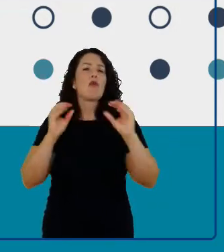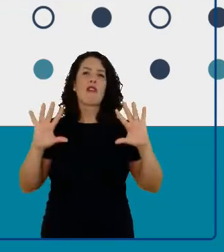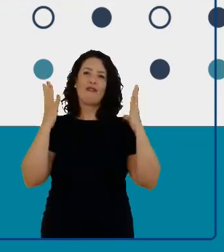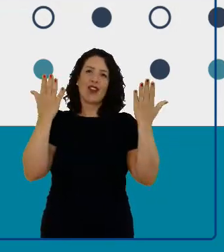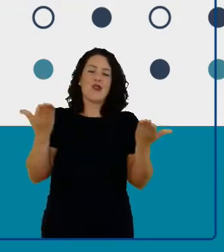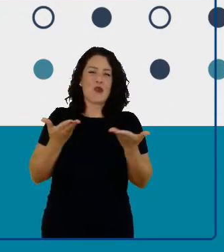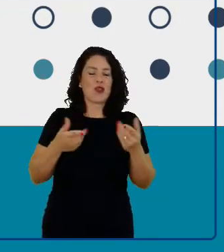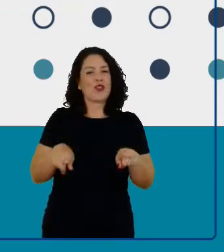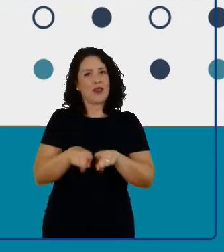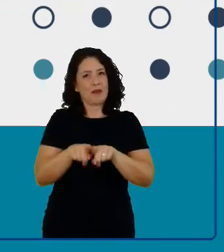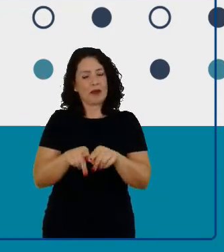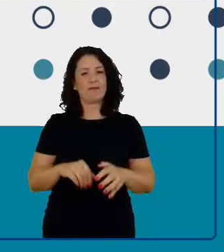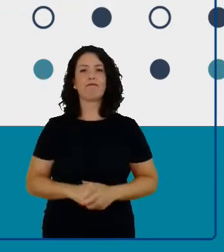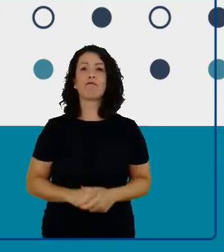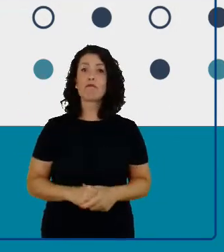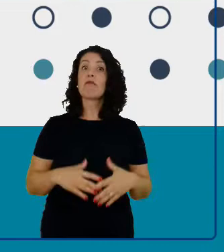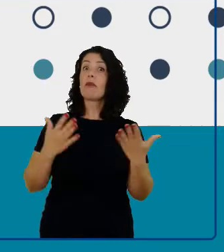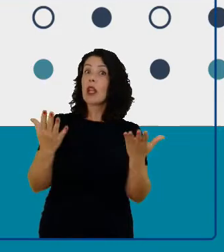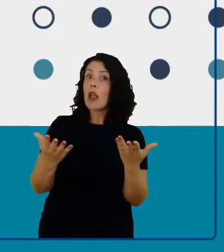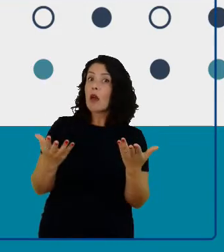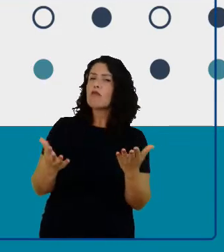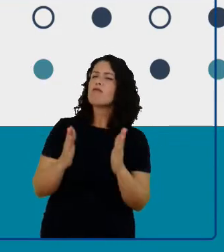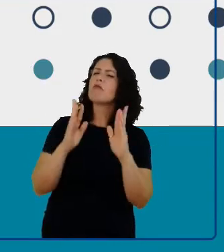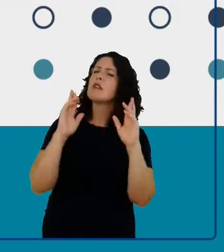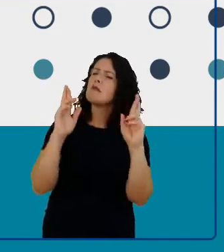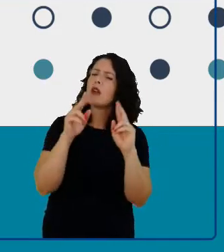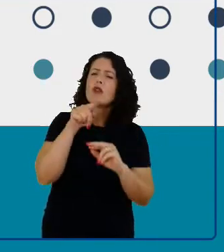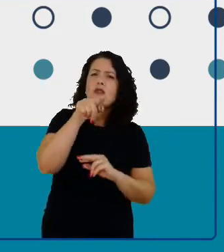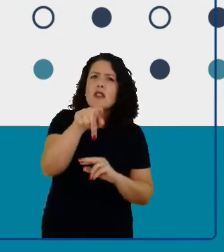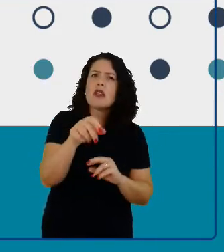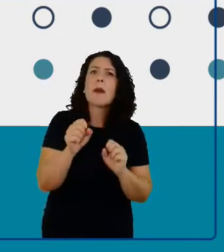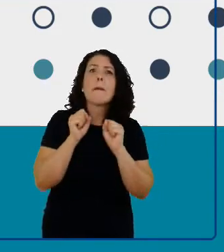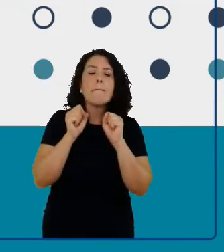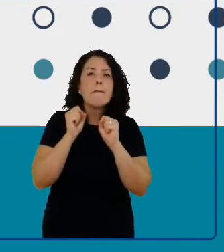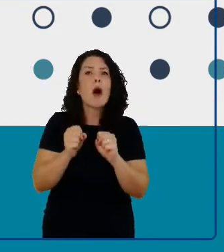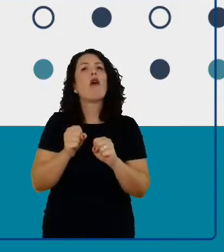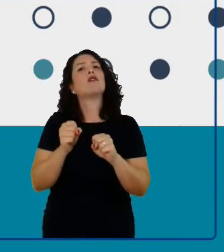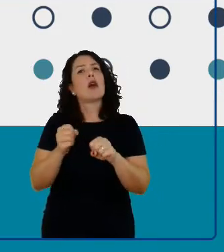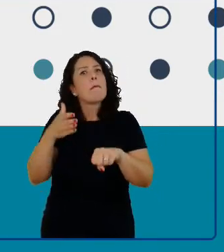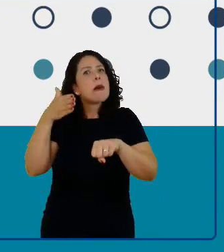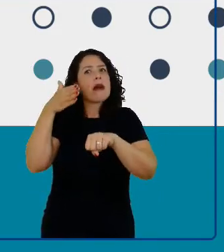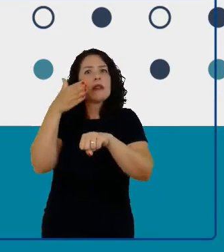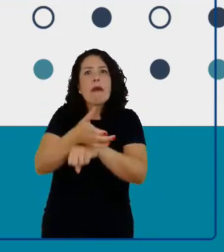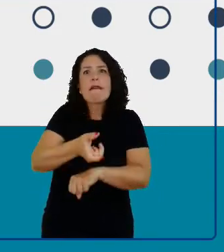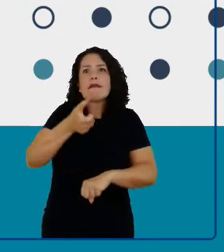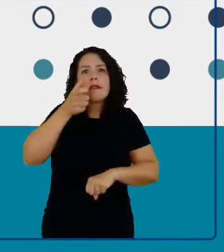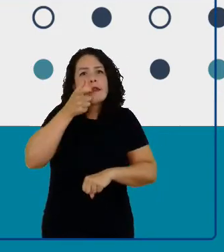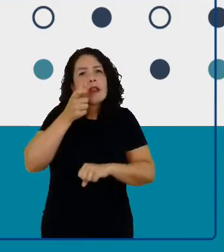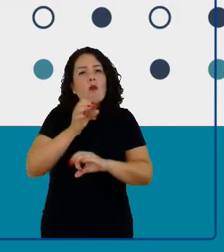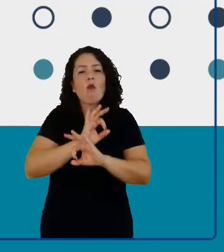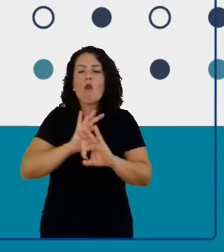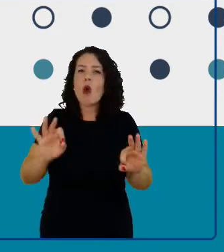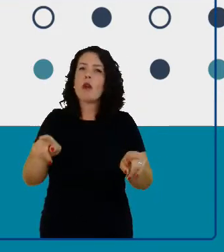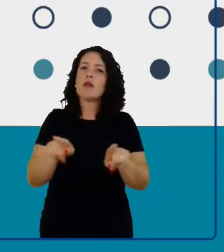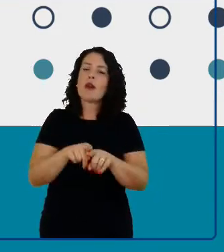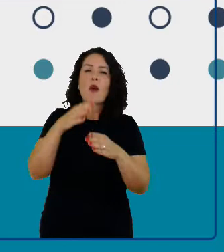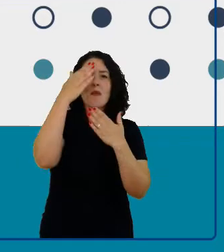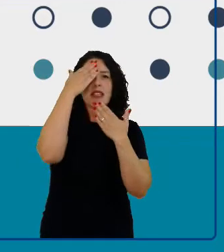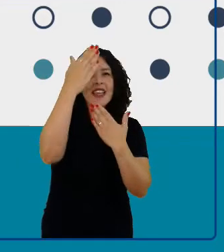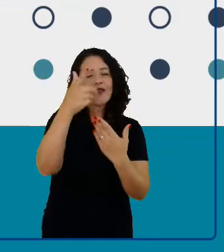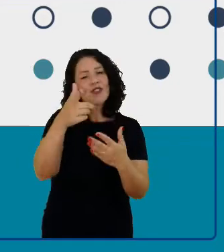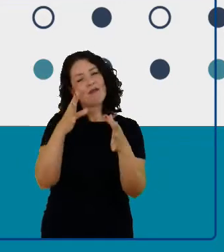desejo que vocês tenham um ótimo evento hoje. Muito obrigado pela sua atenção.